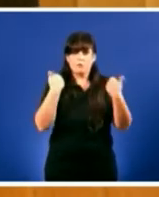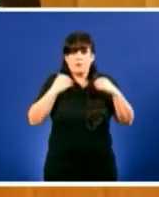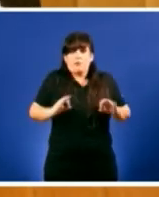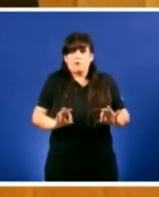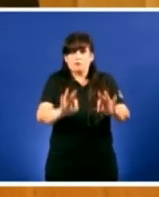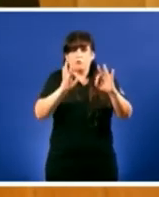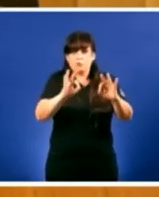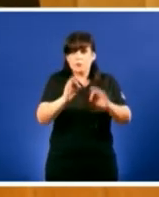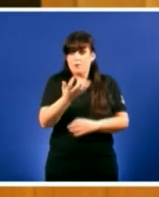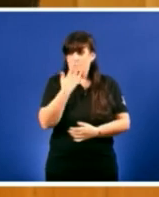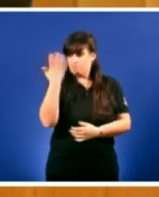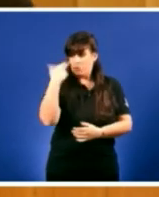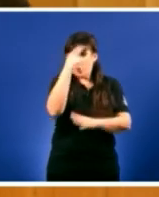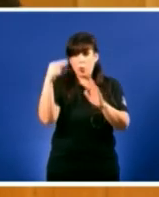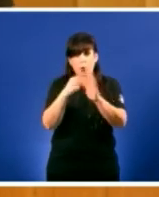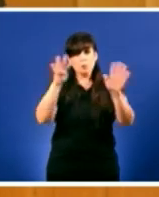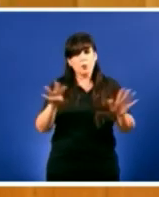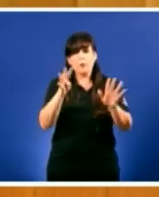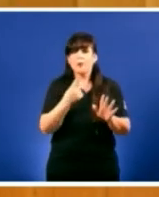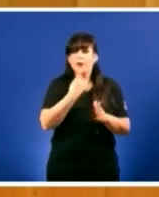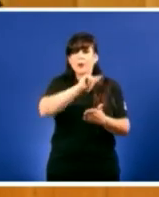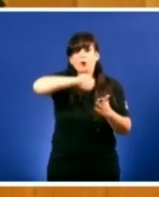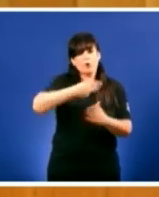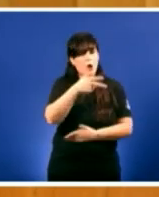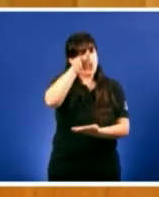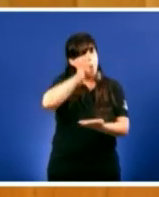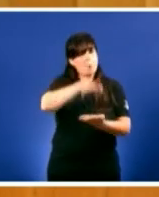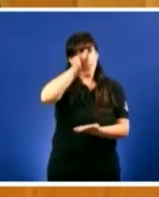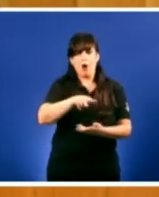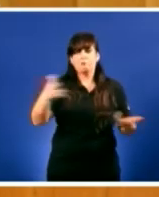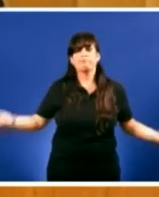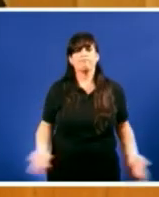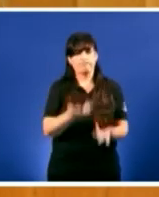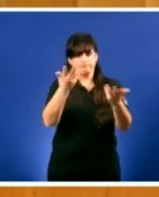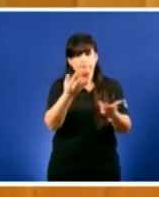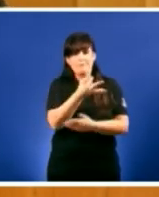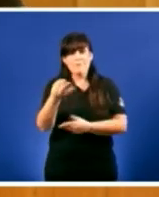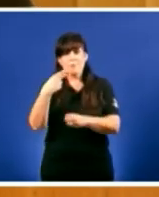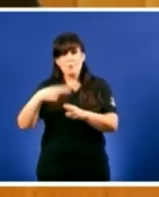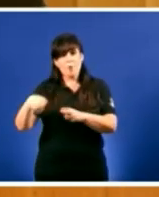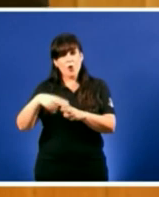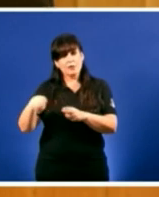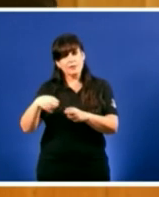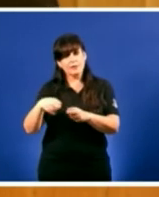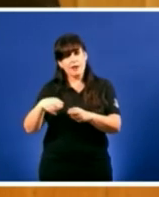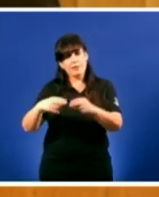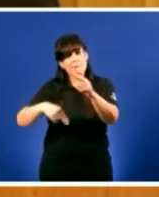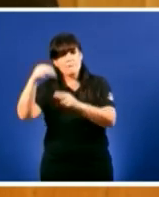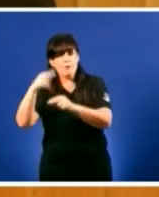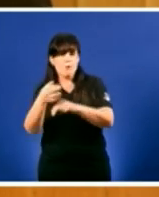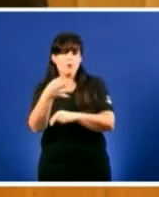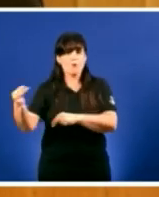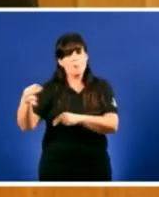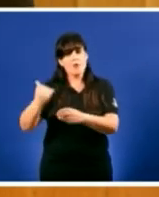2009 decía que é impulsar os contratos homologados a favorecer as políticas de fomento da calidade e agricultura